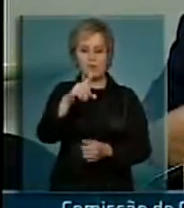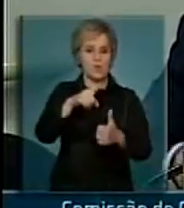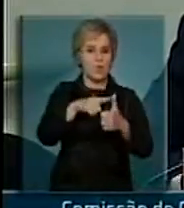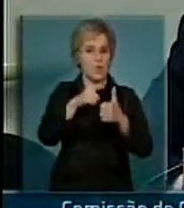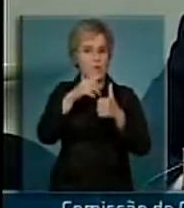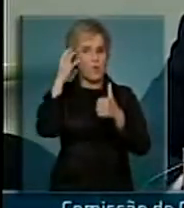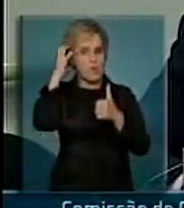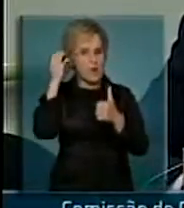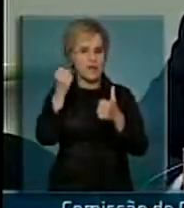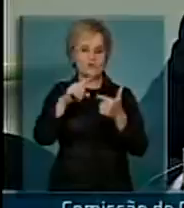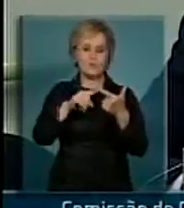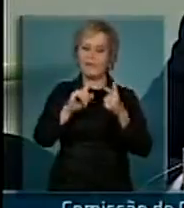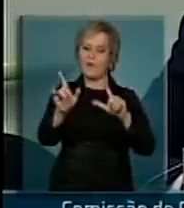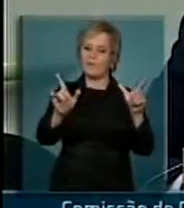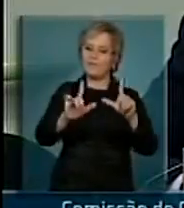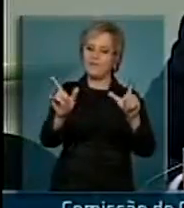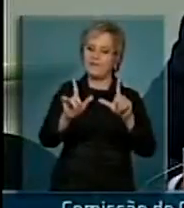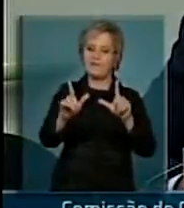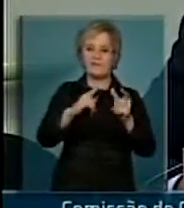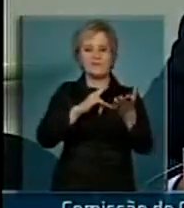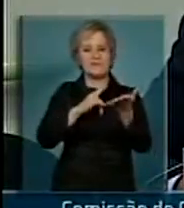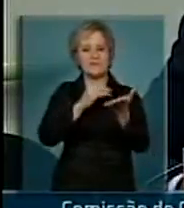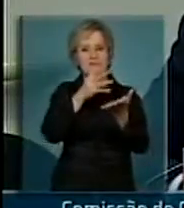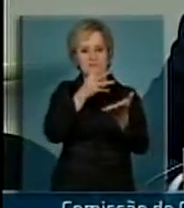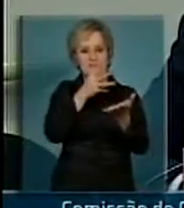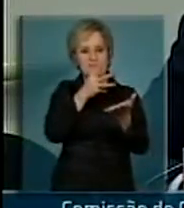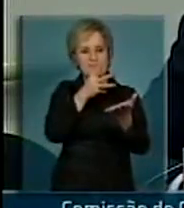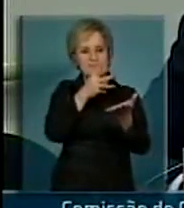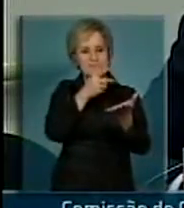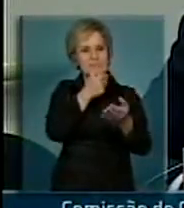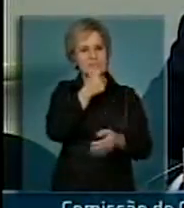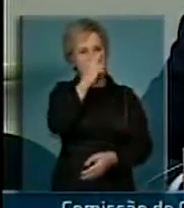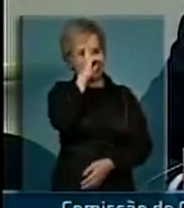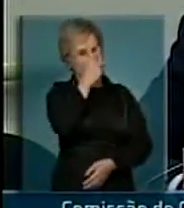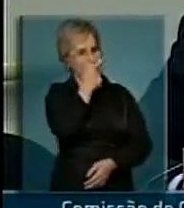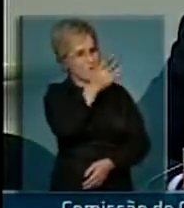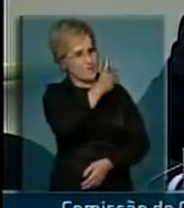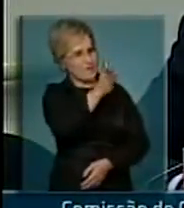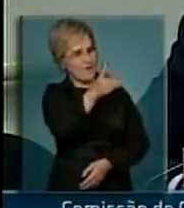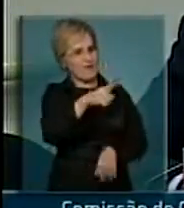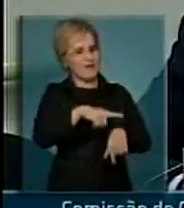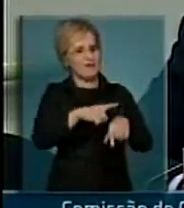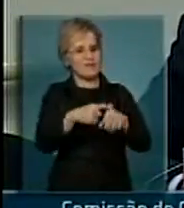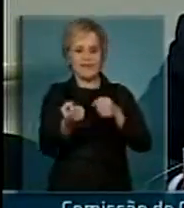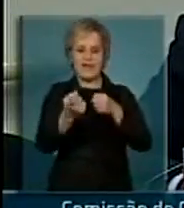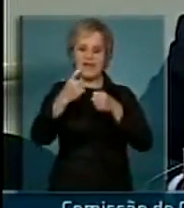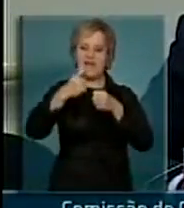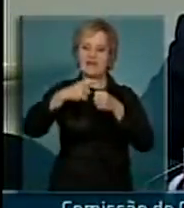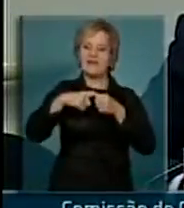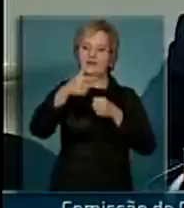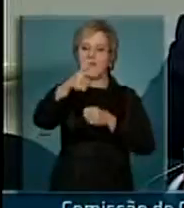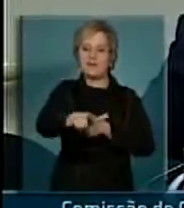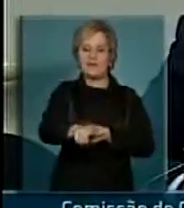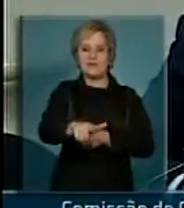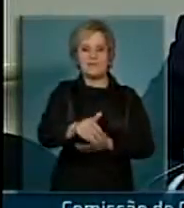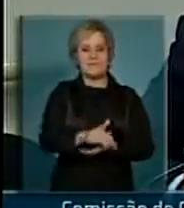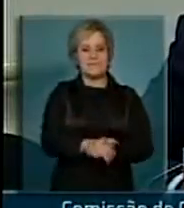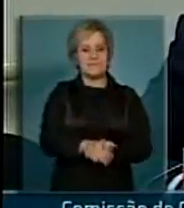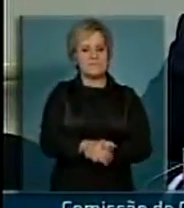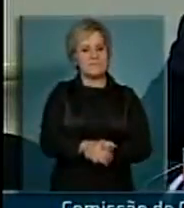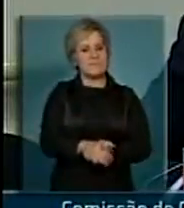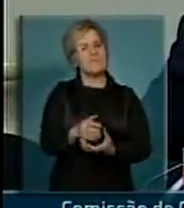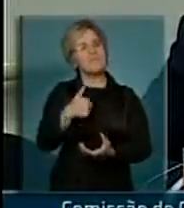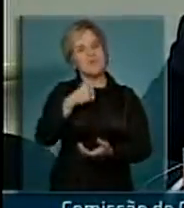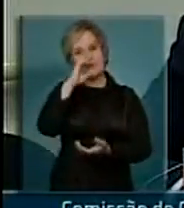tenham atraso desse tipo que a Exª aponta na renovação, me parece que isso tem que ser, eu